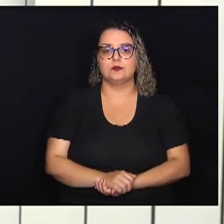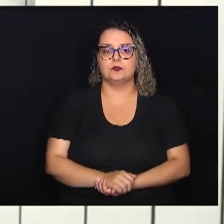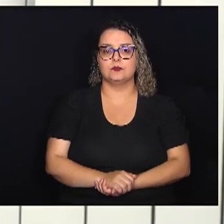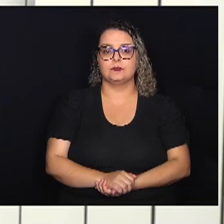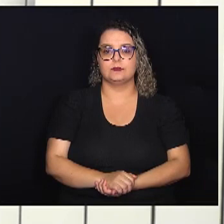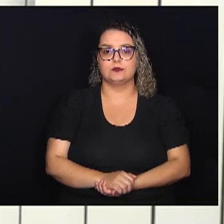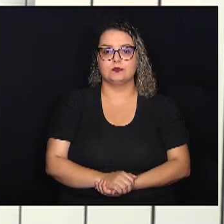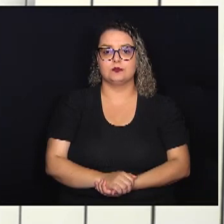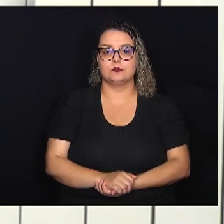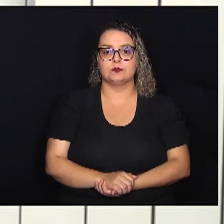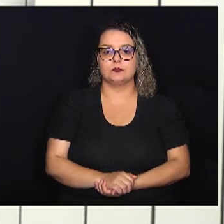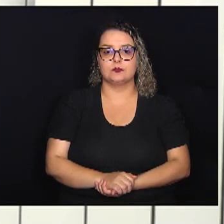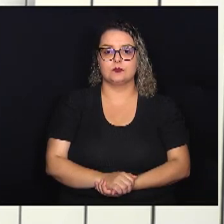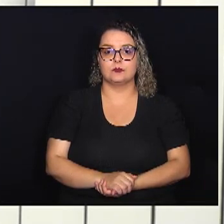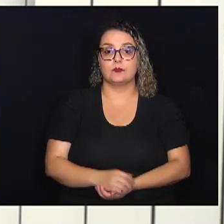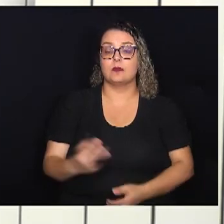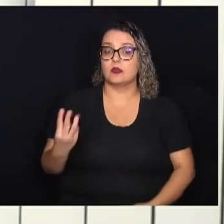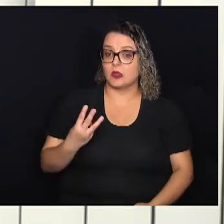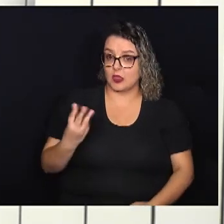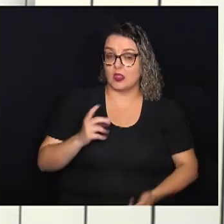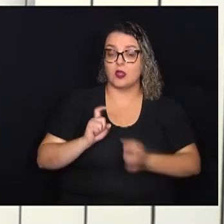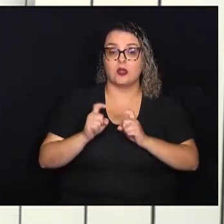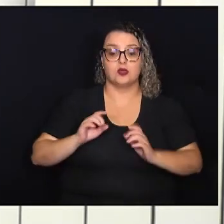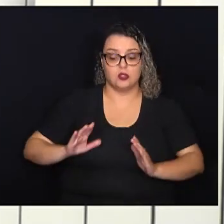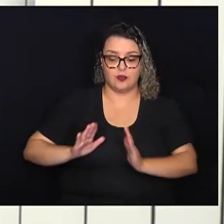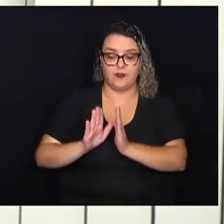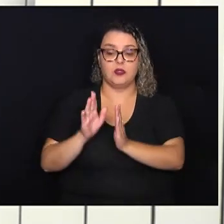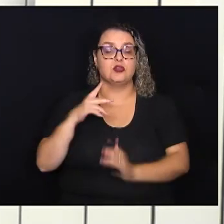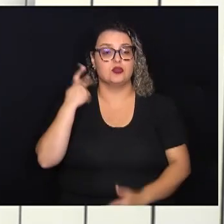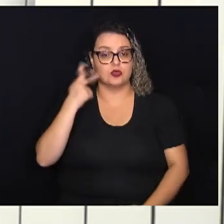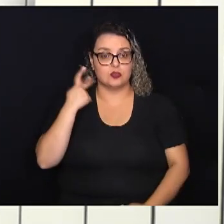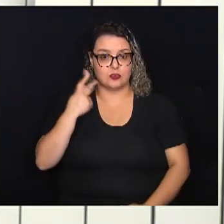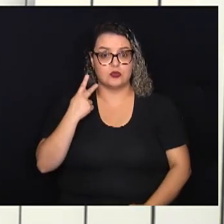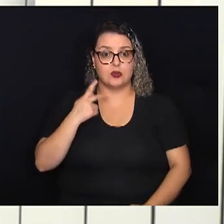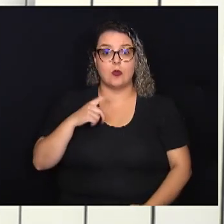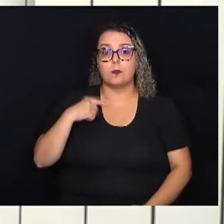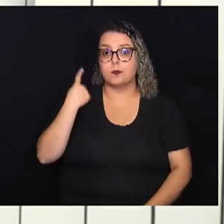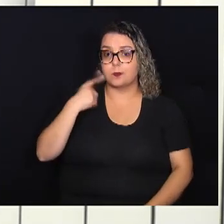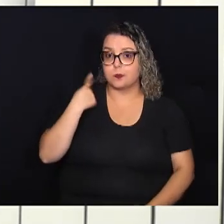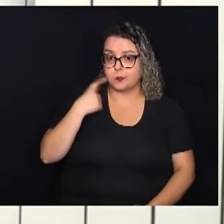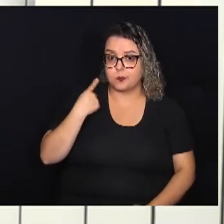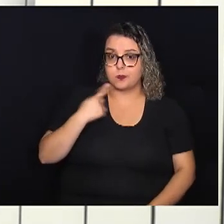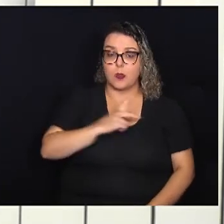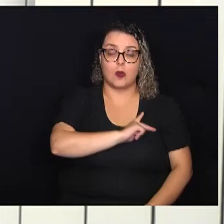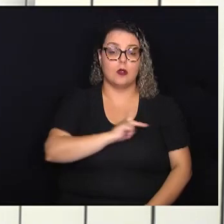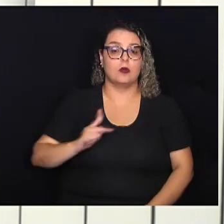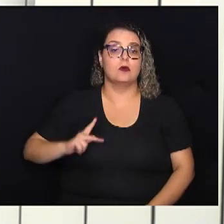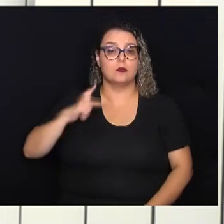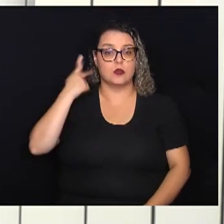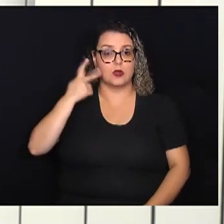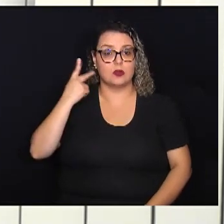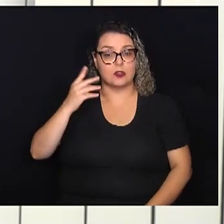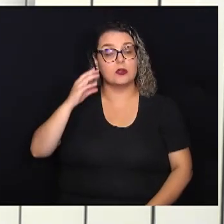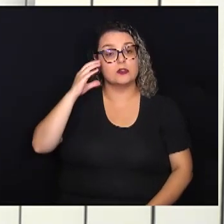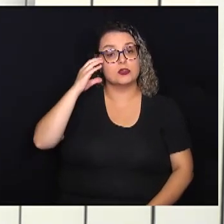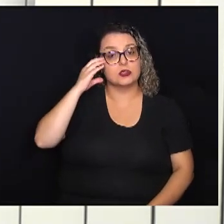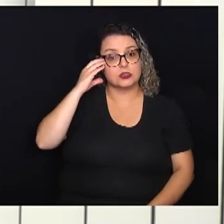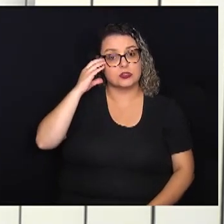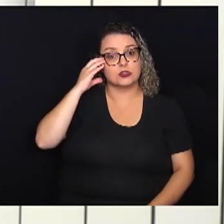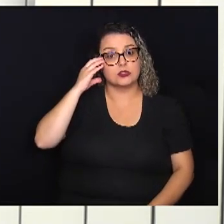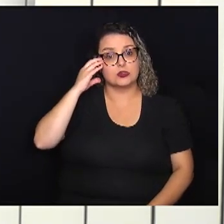A terceira reunião da Frente Parlamentar da Advocacia, presidida pelo vereador Luiz Cirilo,